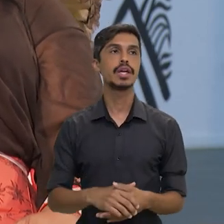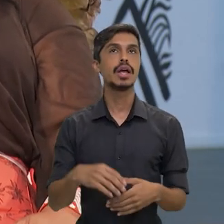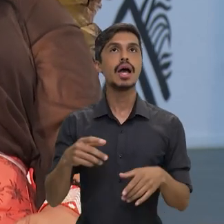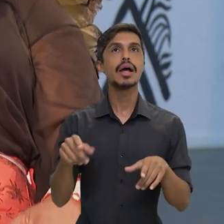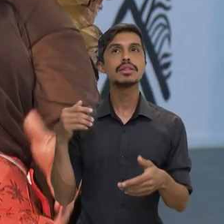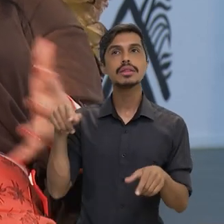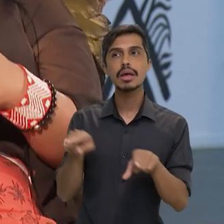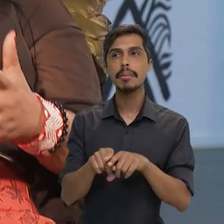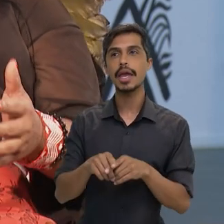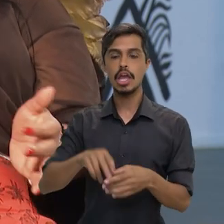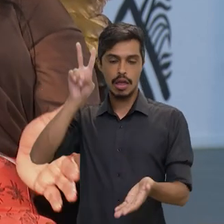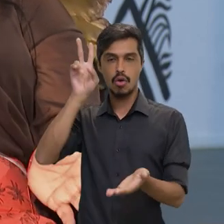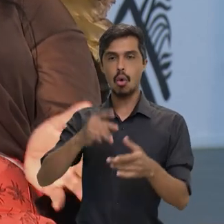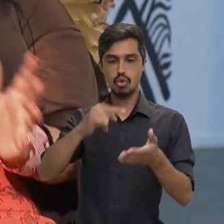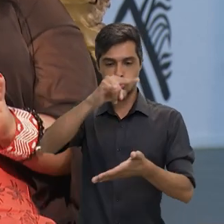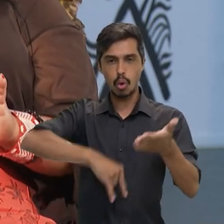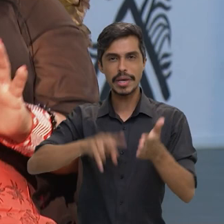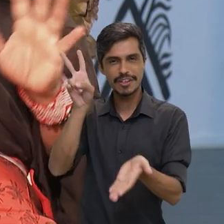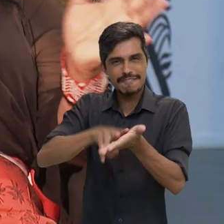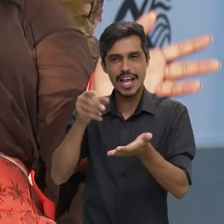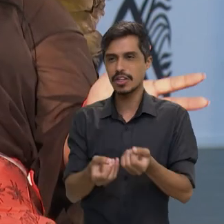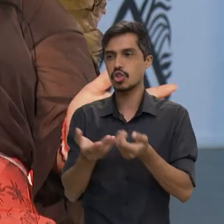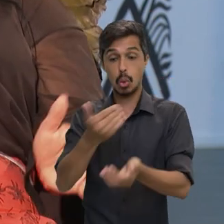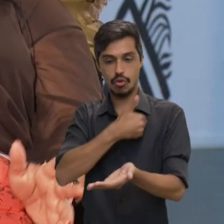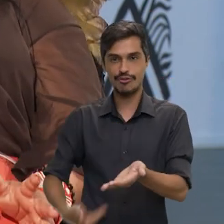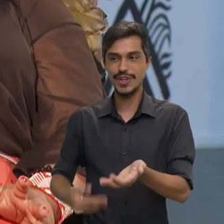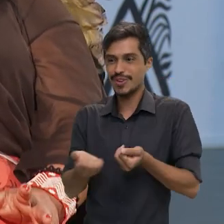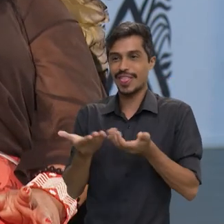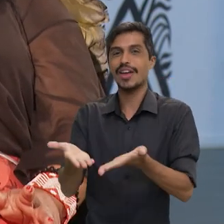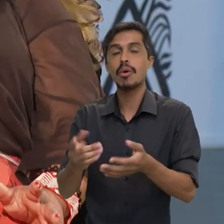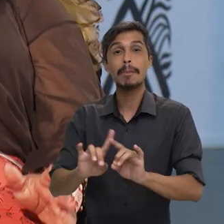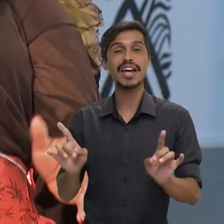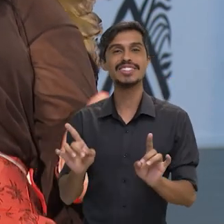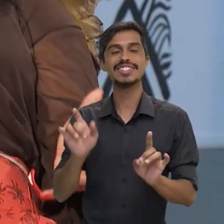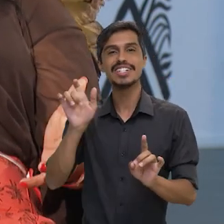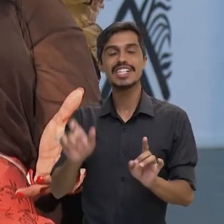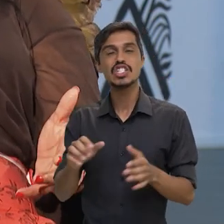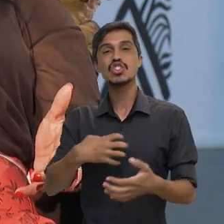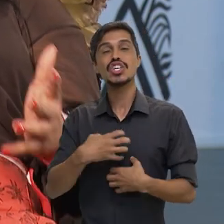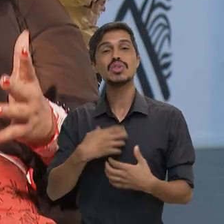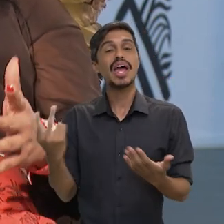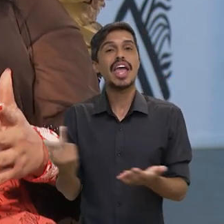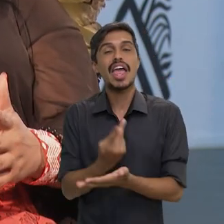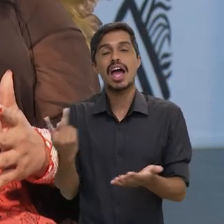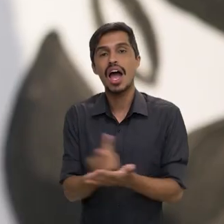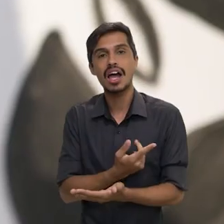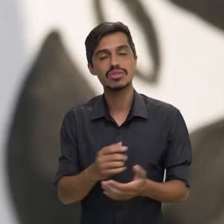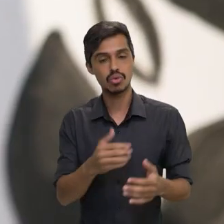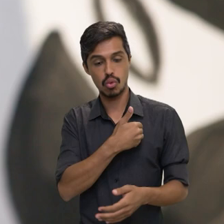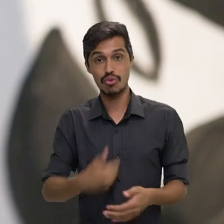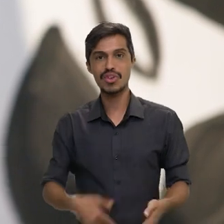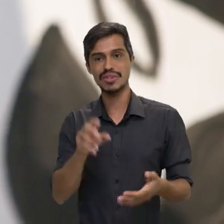receberam o título de posse dado pelo Estado, em algum momento, que estão lá de forma equivocada, né? Um